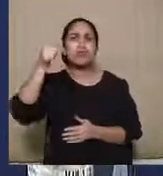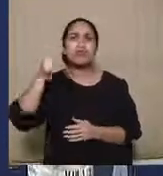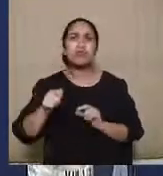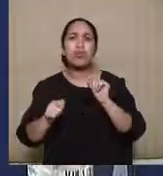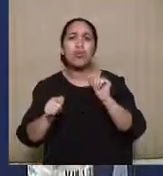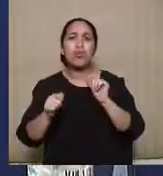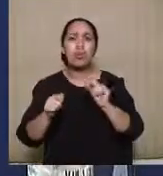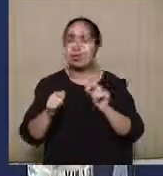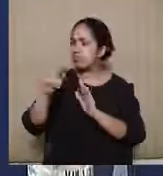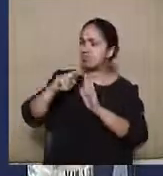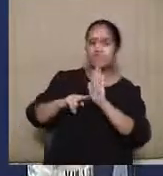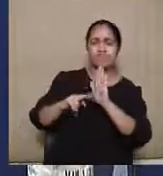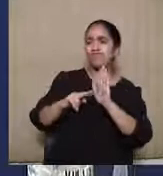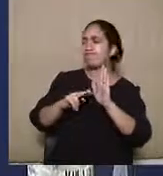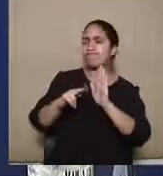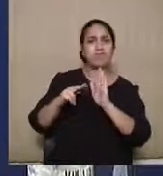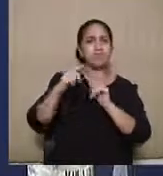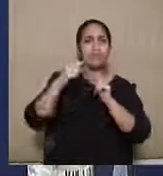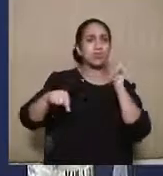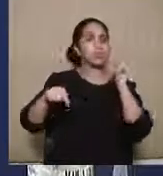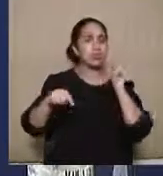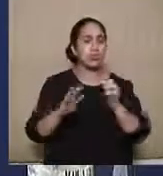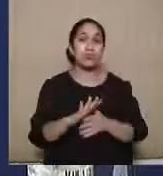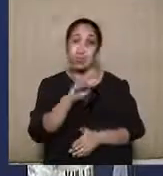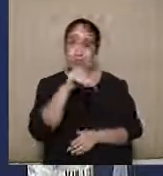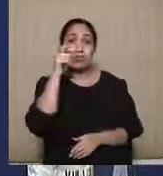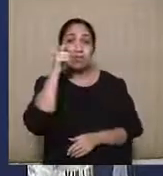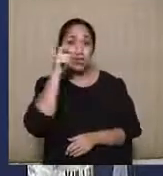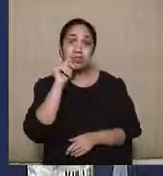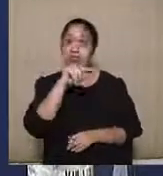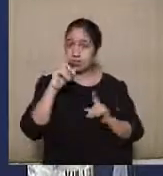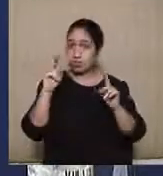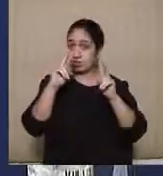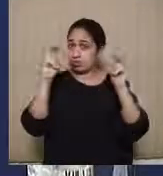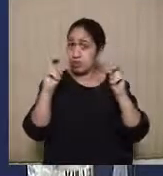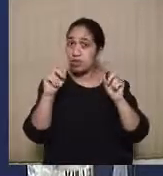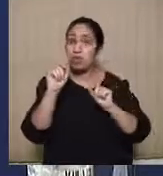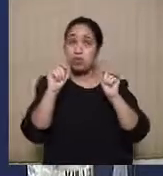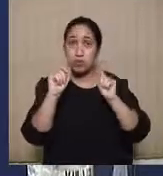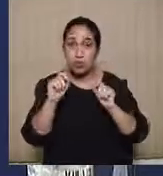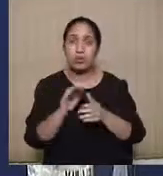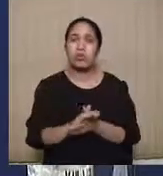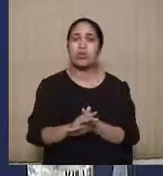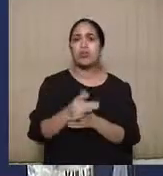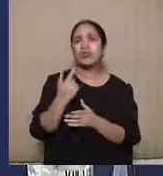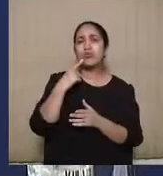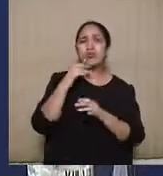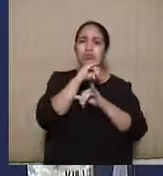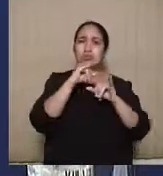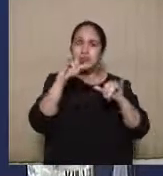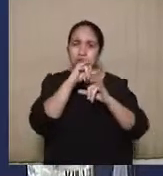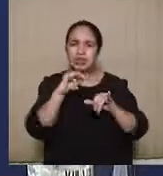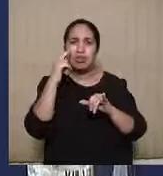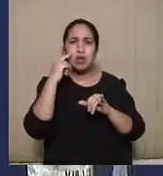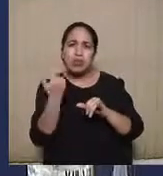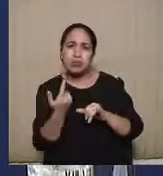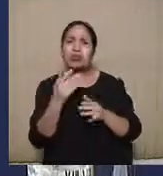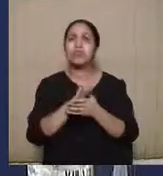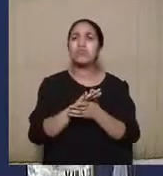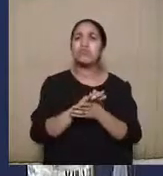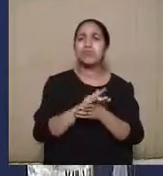havia sido recepcionada. Tem um acordo interessante sobre o tema, o acordo do TSE nos embargos de declaração e recurso especial